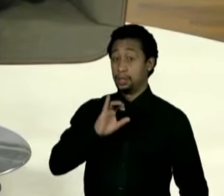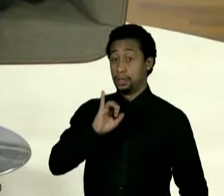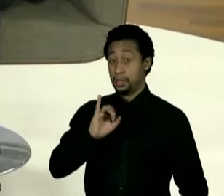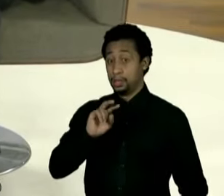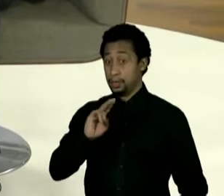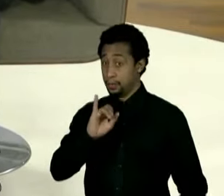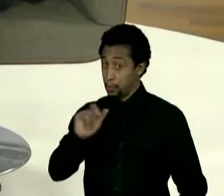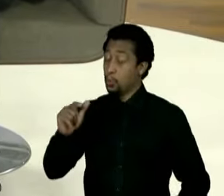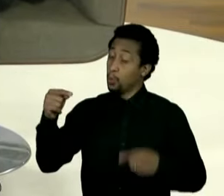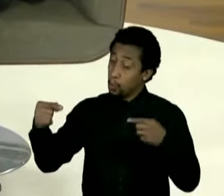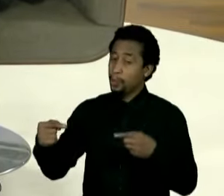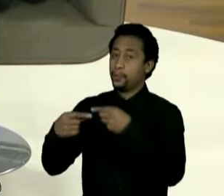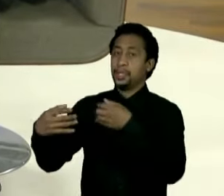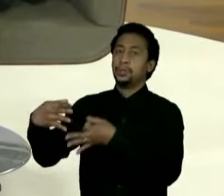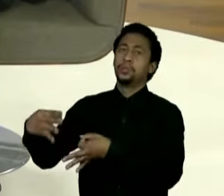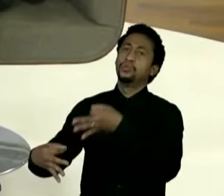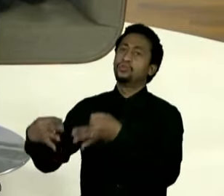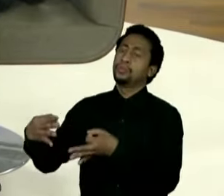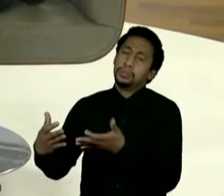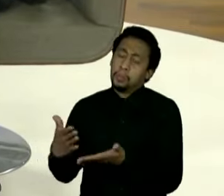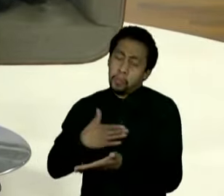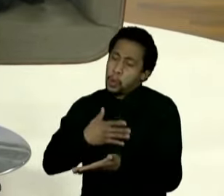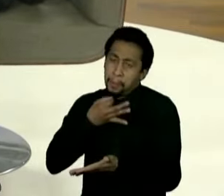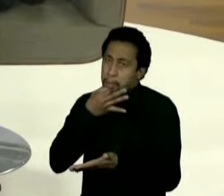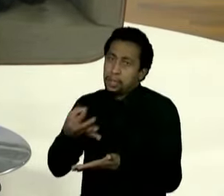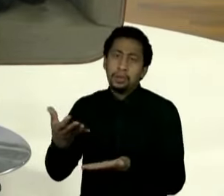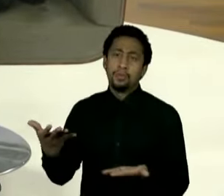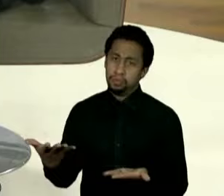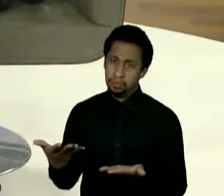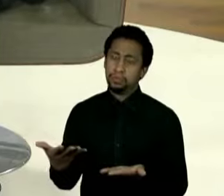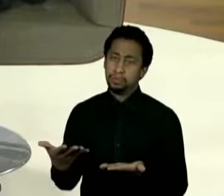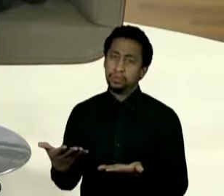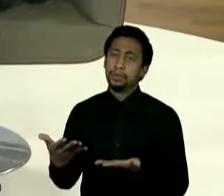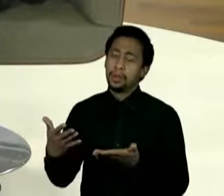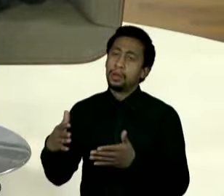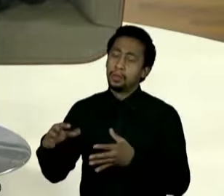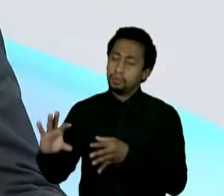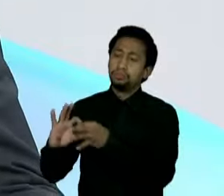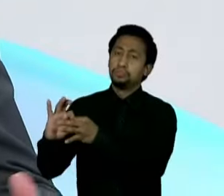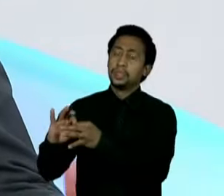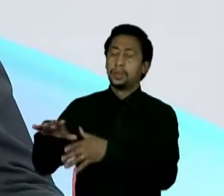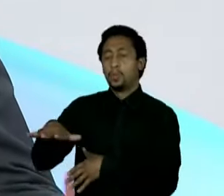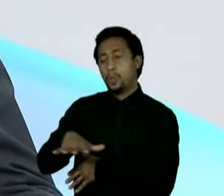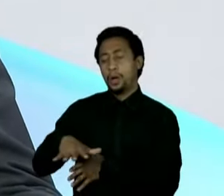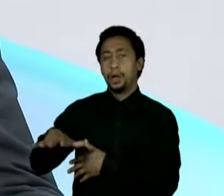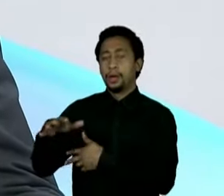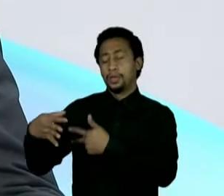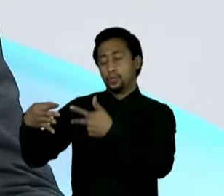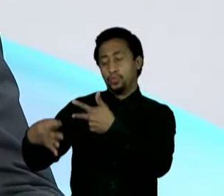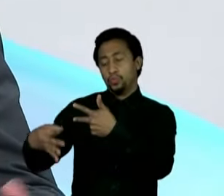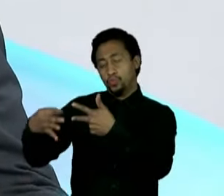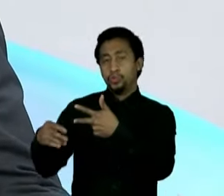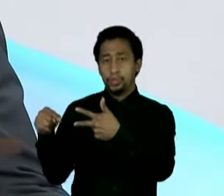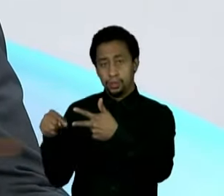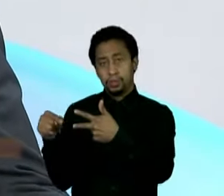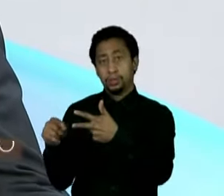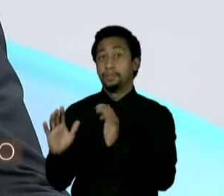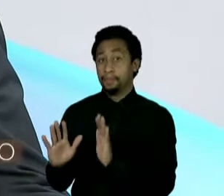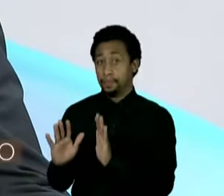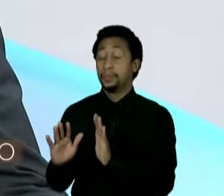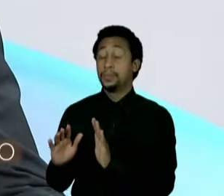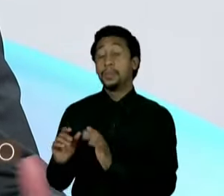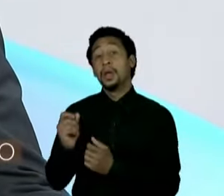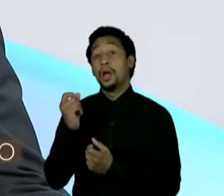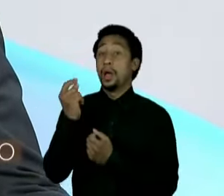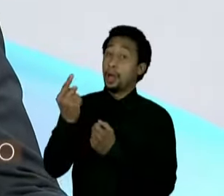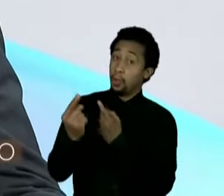investigação e tem mais relação com o Poder Judiciário. Teria mais a ver com a Justiça. Alguns estados já